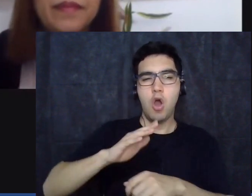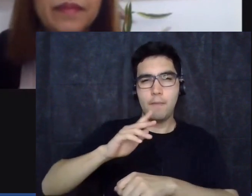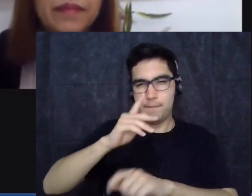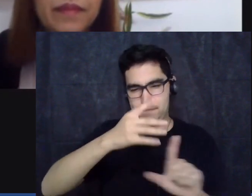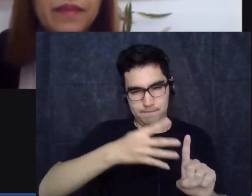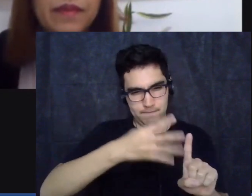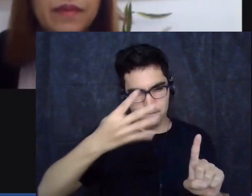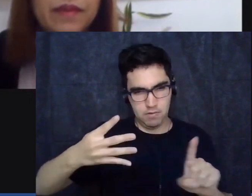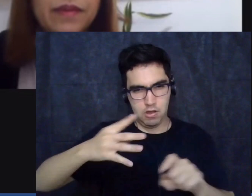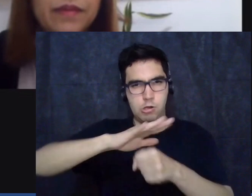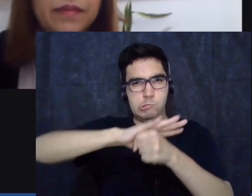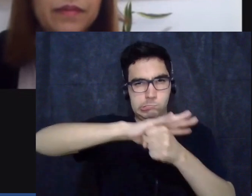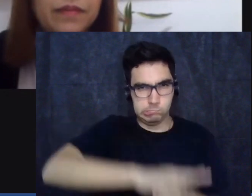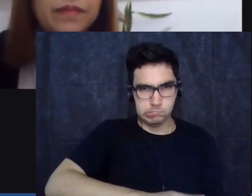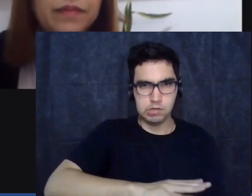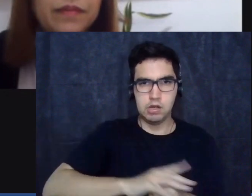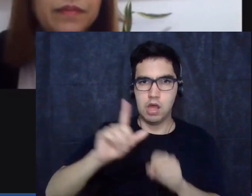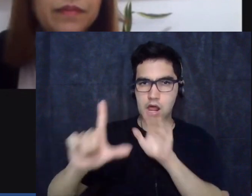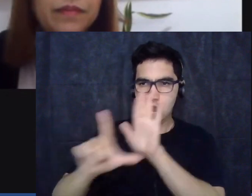Olha